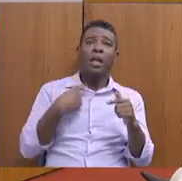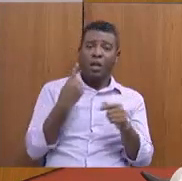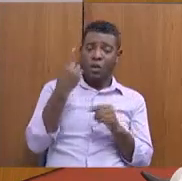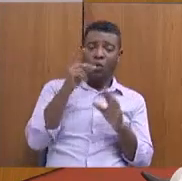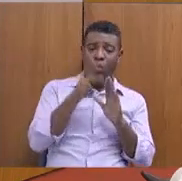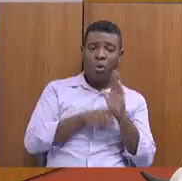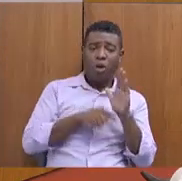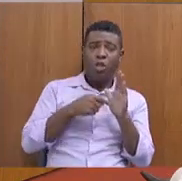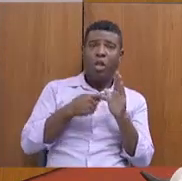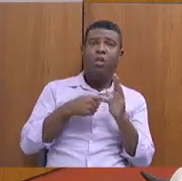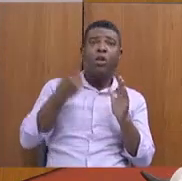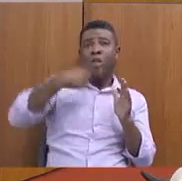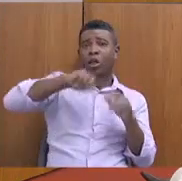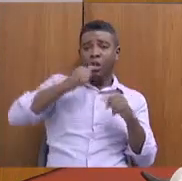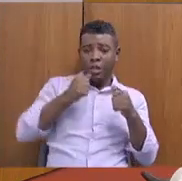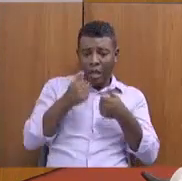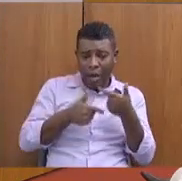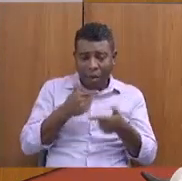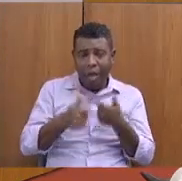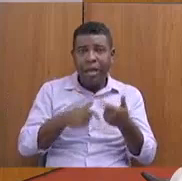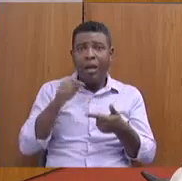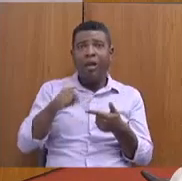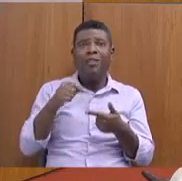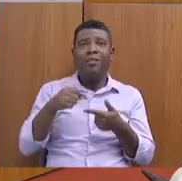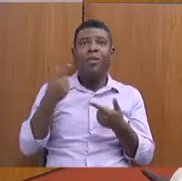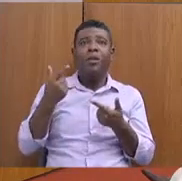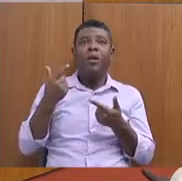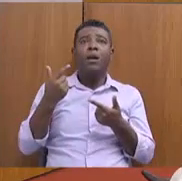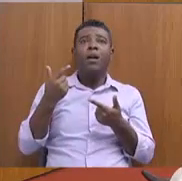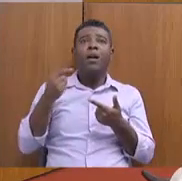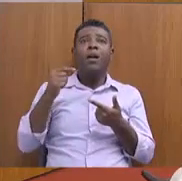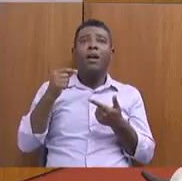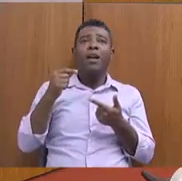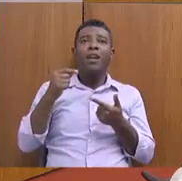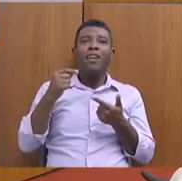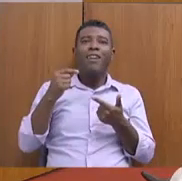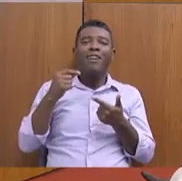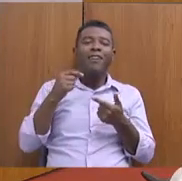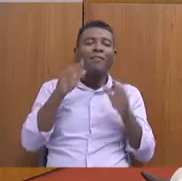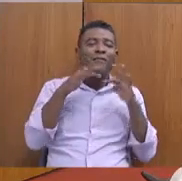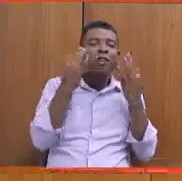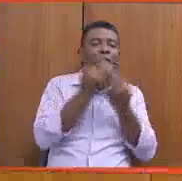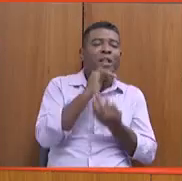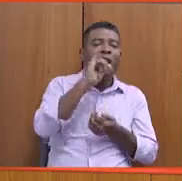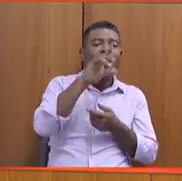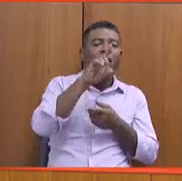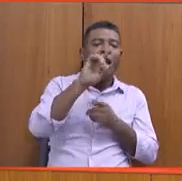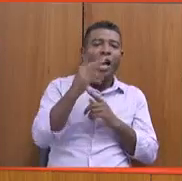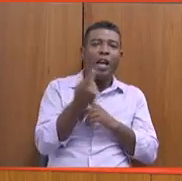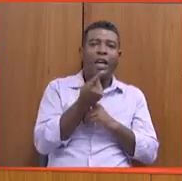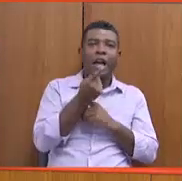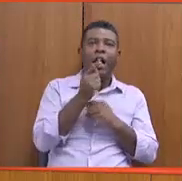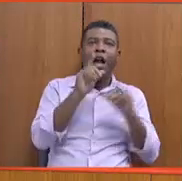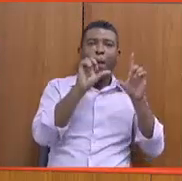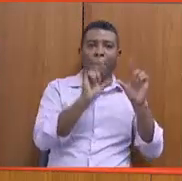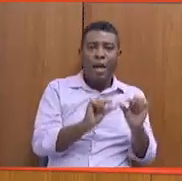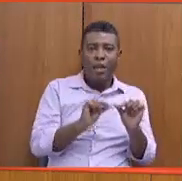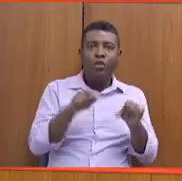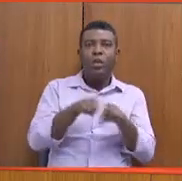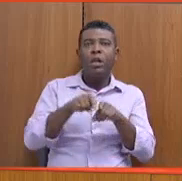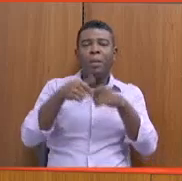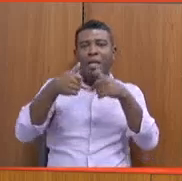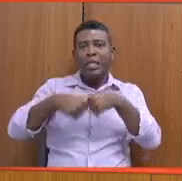que nós trabalhamos com os municípios de DH baixo e famílias em áreas rurais, que estão em extrema pobreza. E